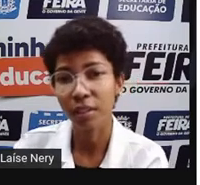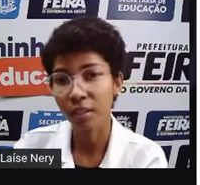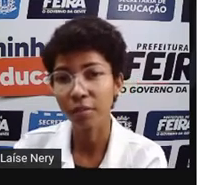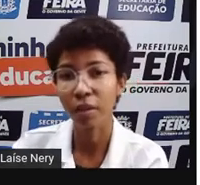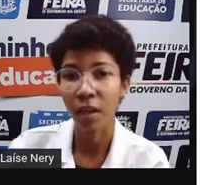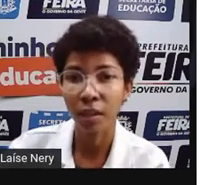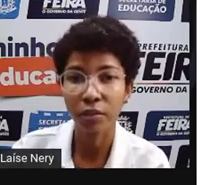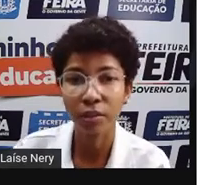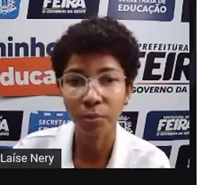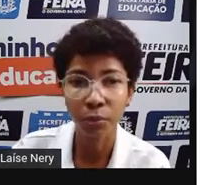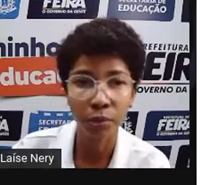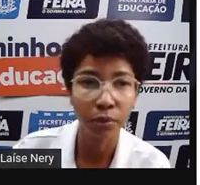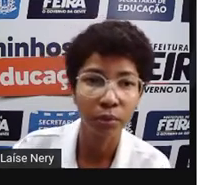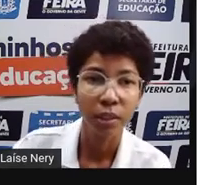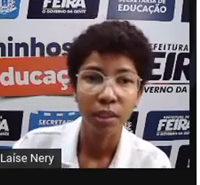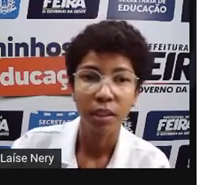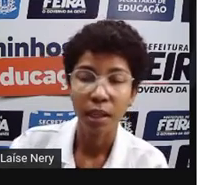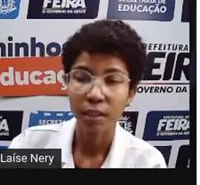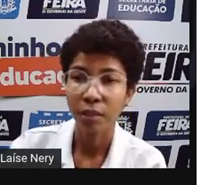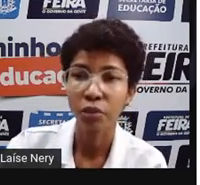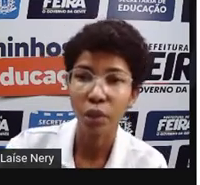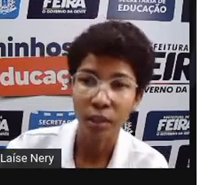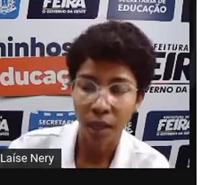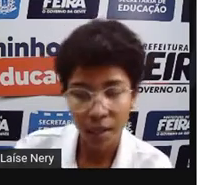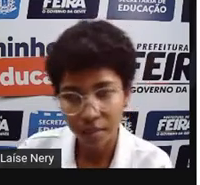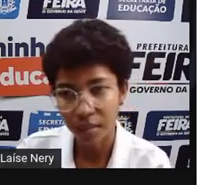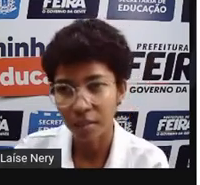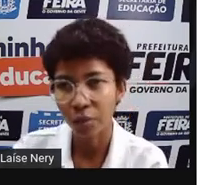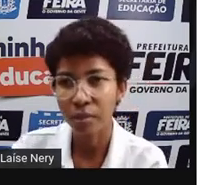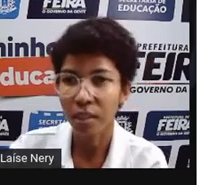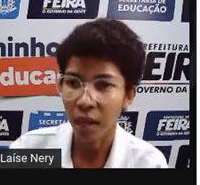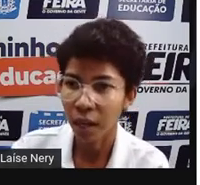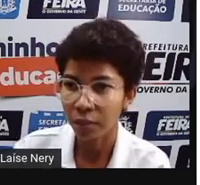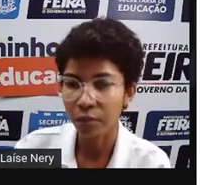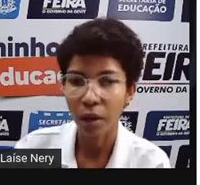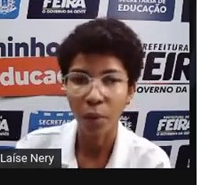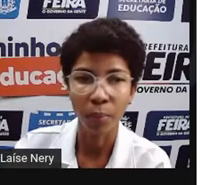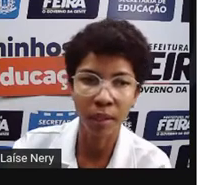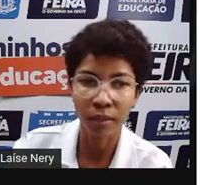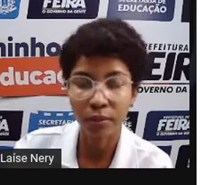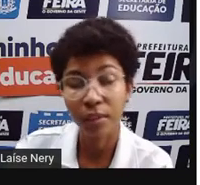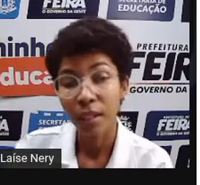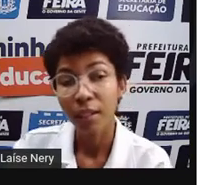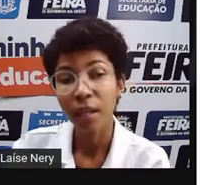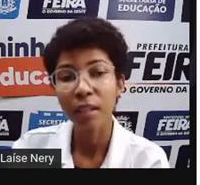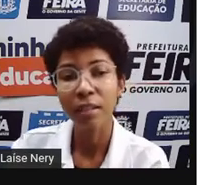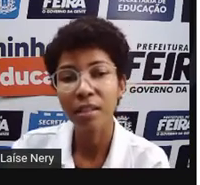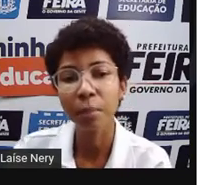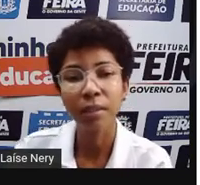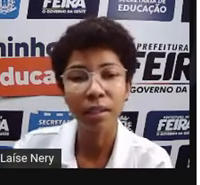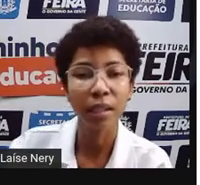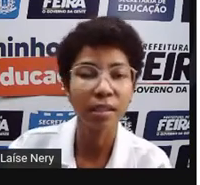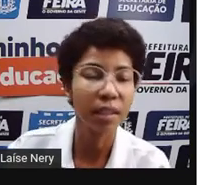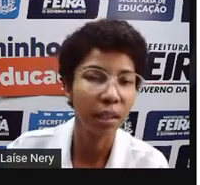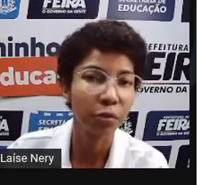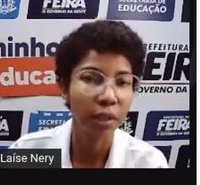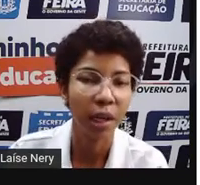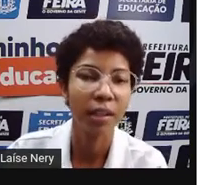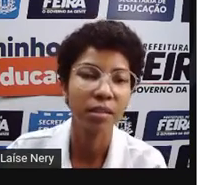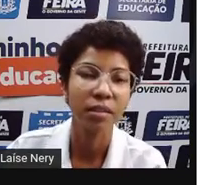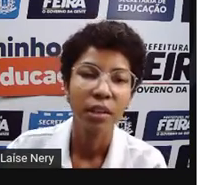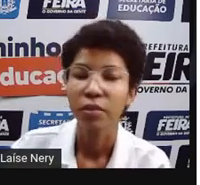disso, têm falado-se muito. E até nos jornais tem se anunciado aumento. E além das bandeiras